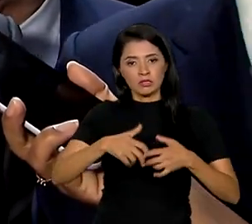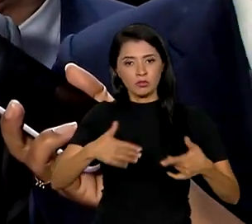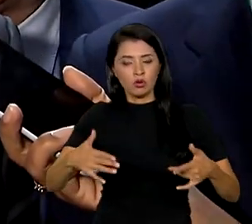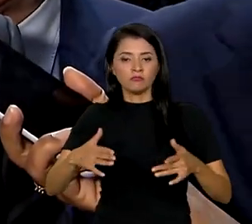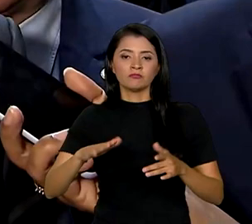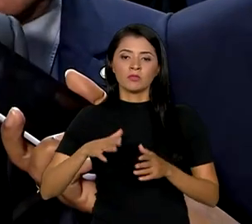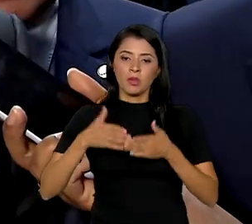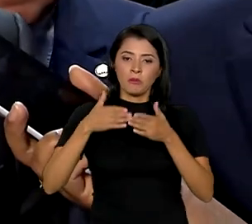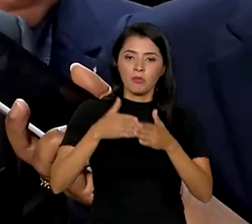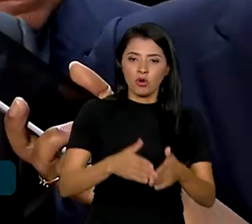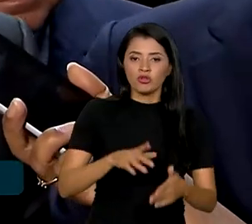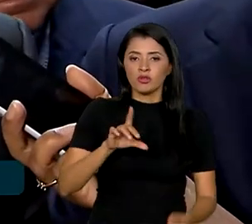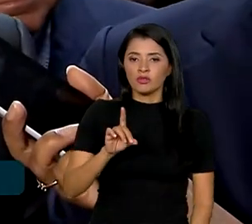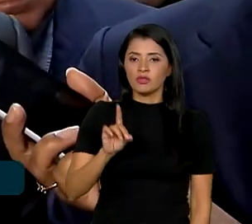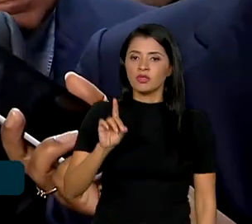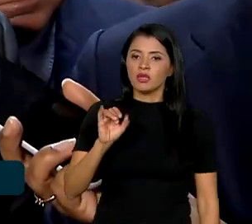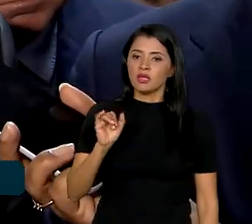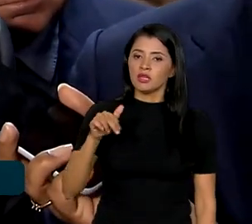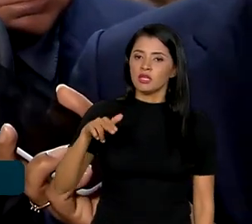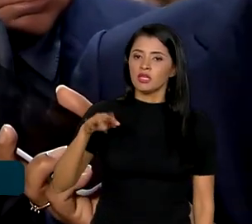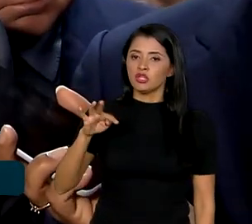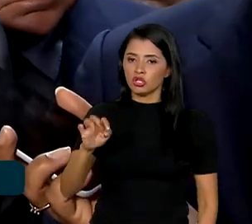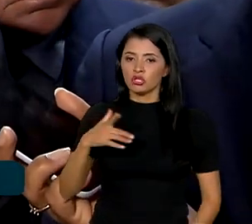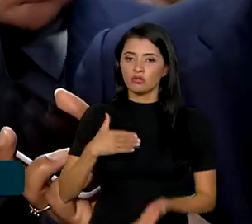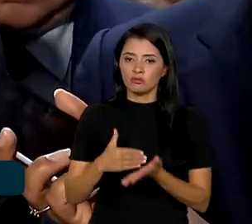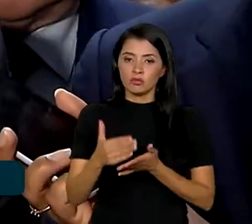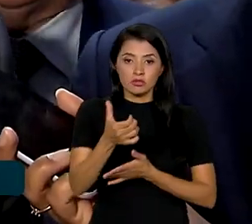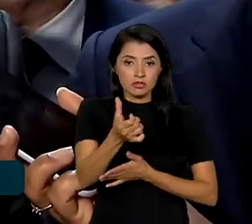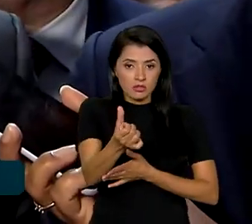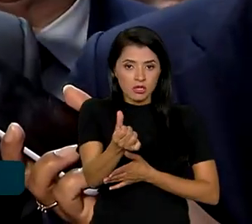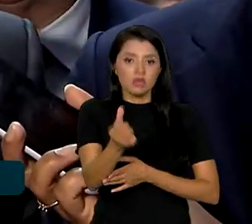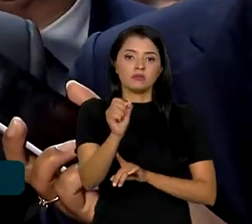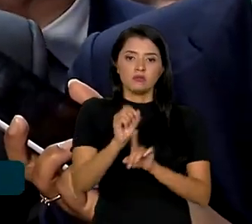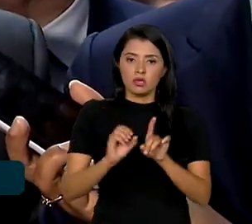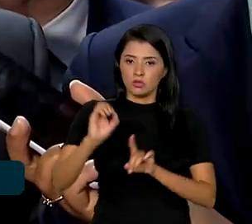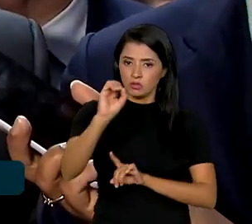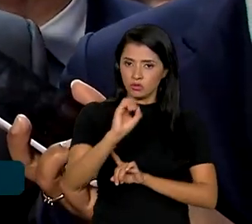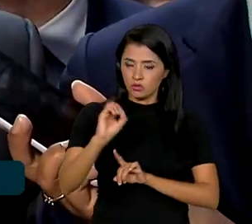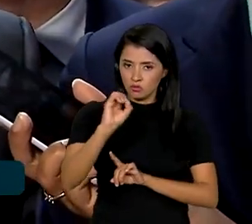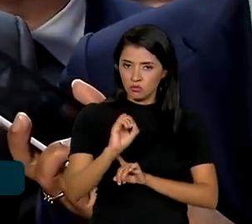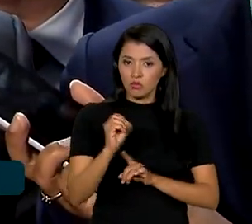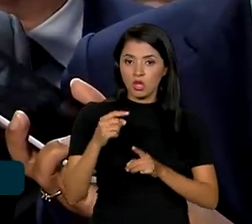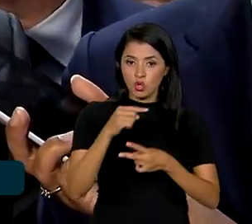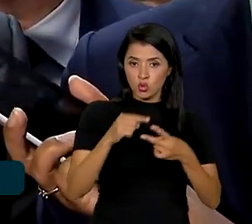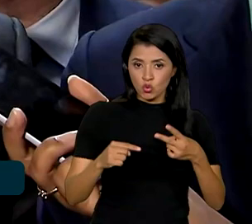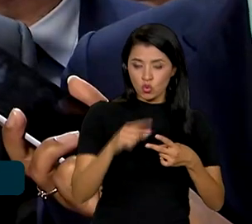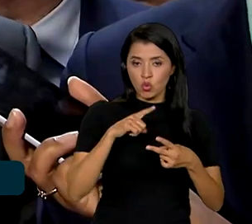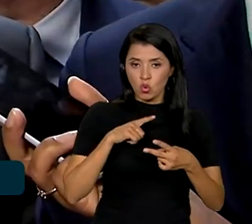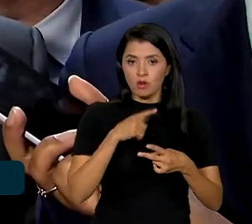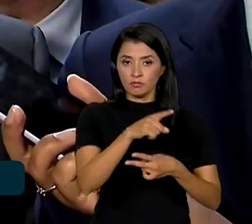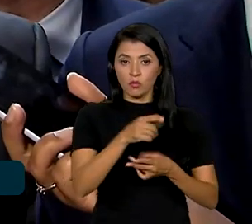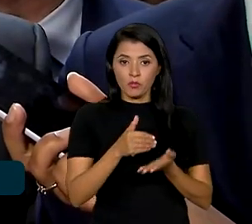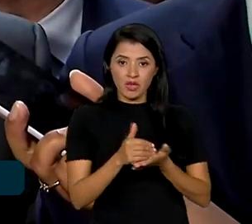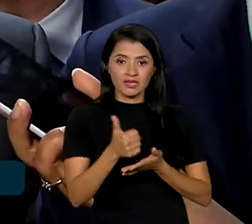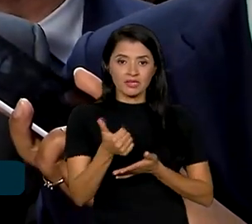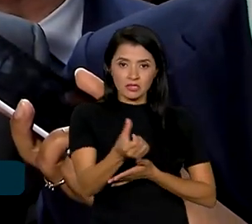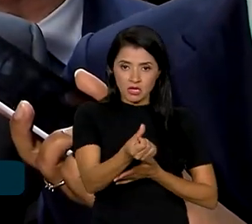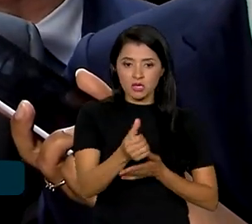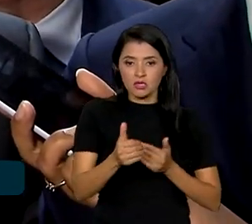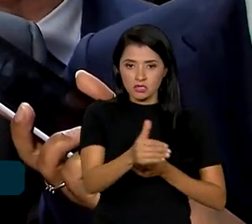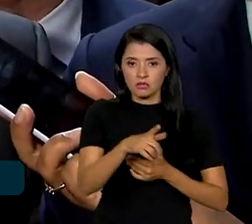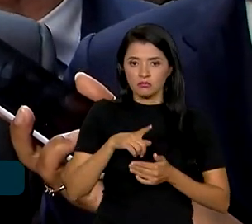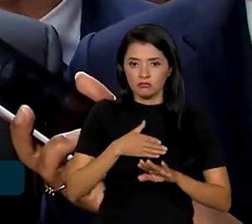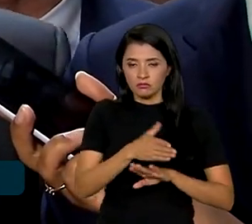Portos e o DENIT, vão iniciar a partir do dia 6 de outubro, em duas frentes. A primeira frente a partir do dia 6. E eu